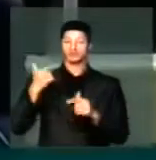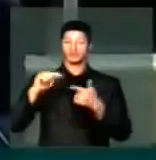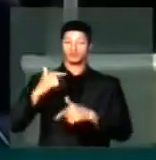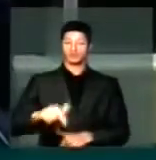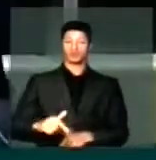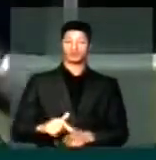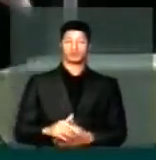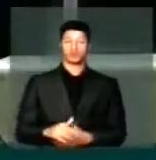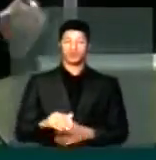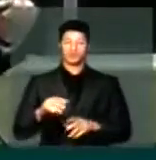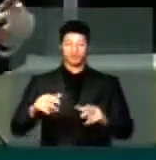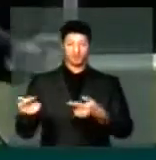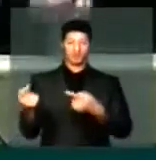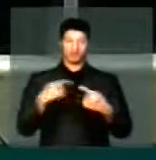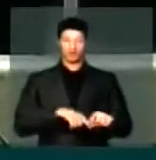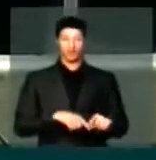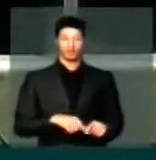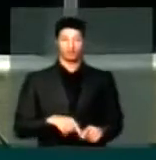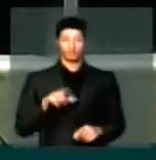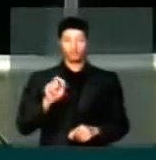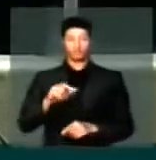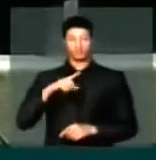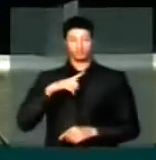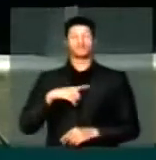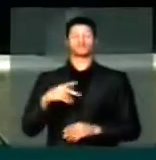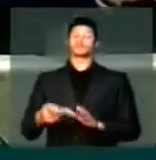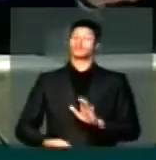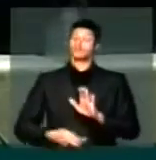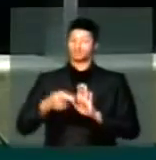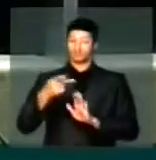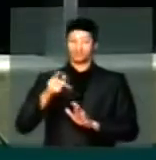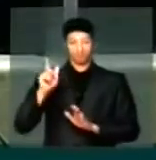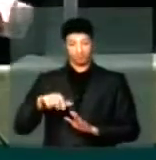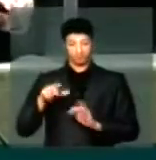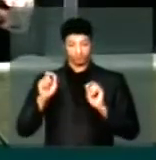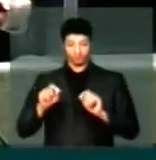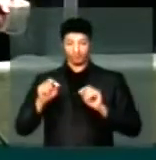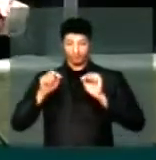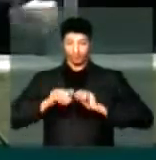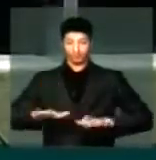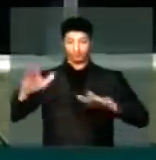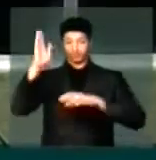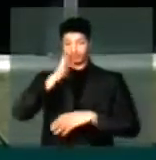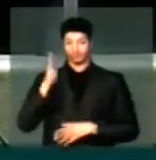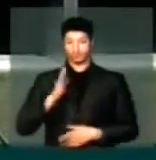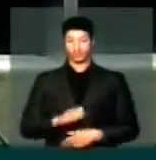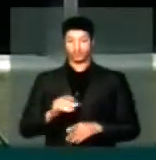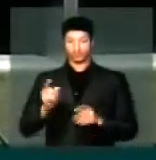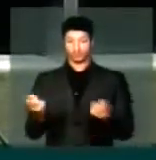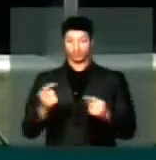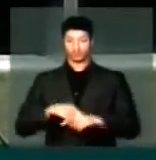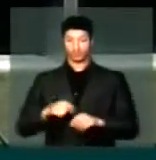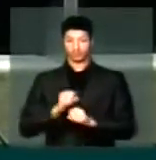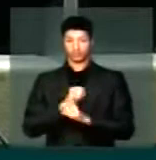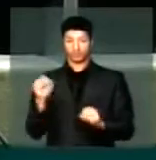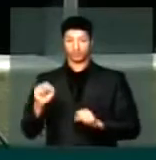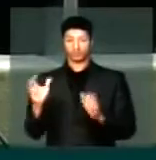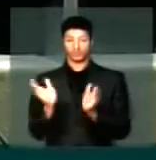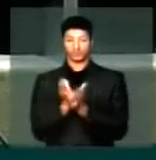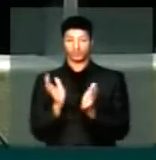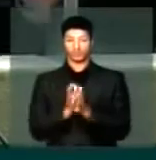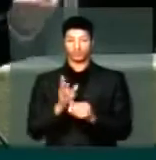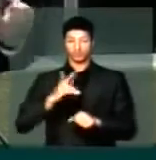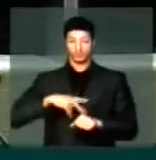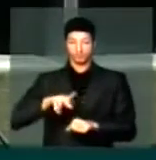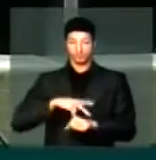tradicional. Pelo contrário, o que há nesse projeto é que empresas nacionais associadas a grandes grupos